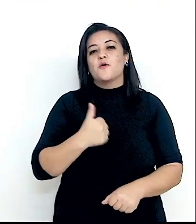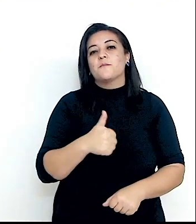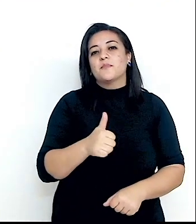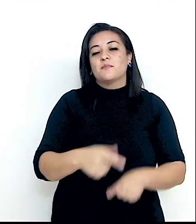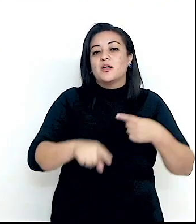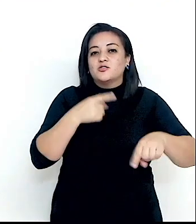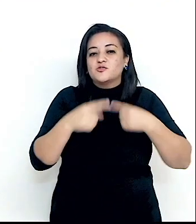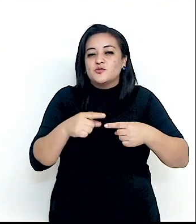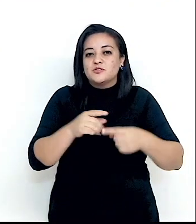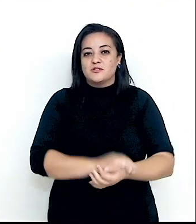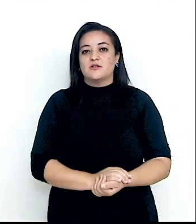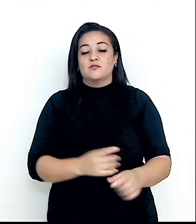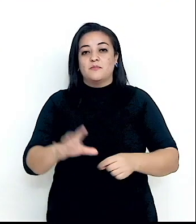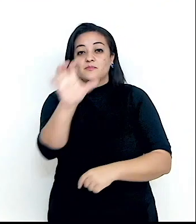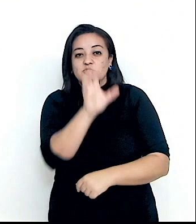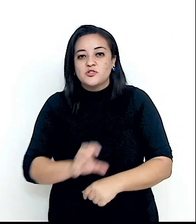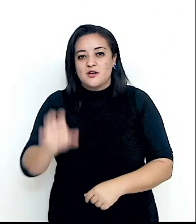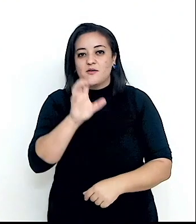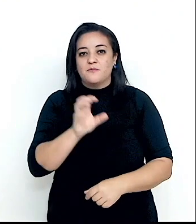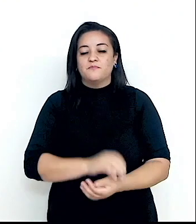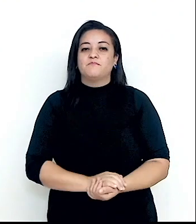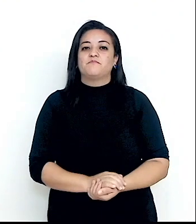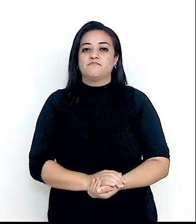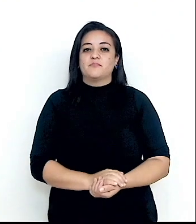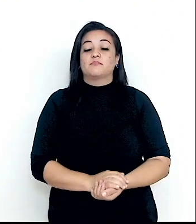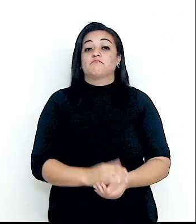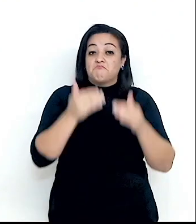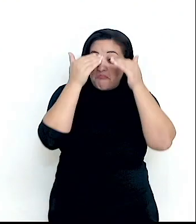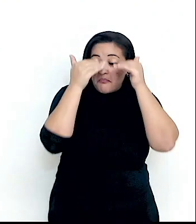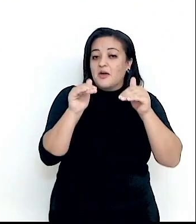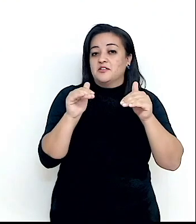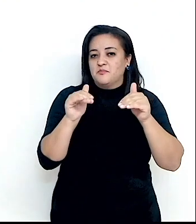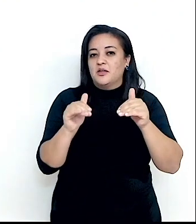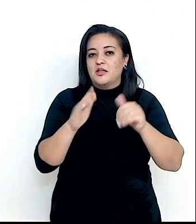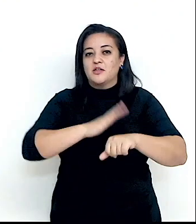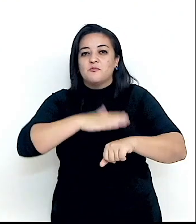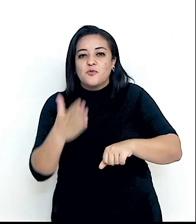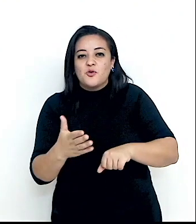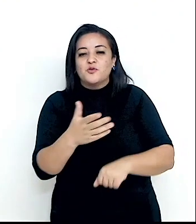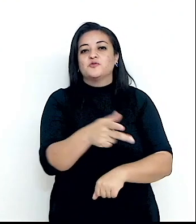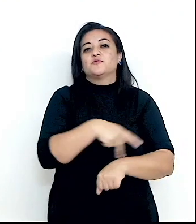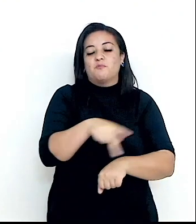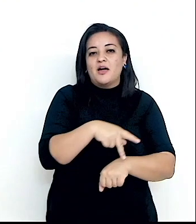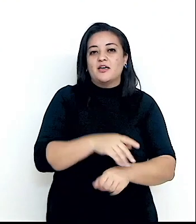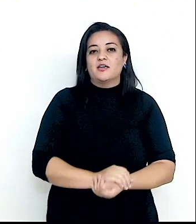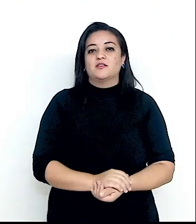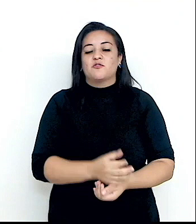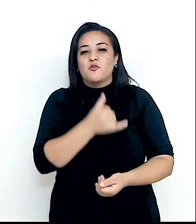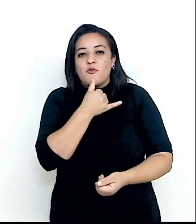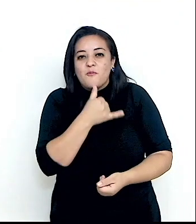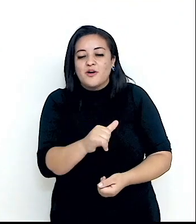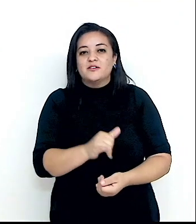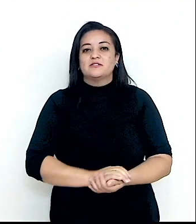discursar no debate geral. Isso é respeitado pelos demais países como um símbolo da